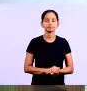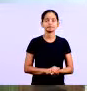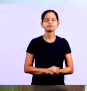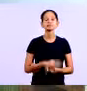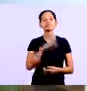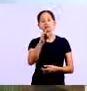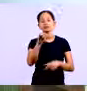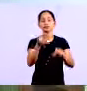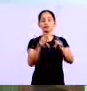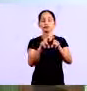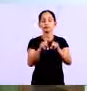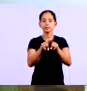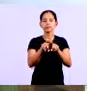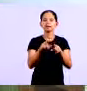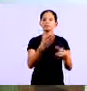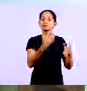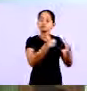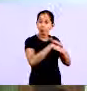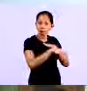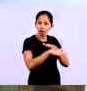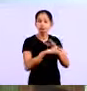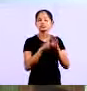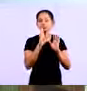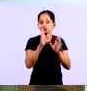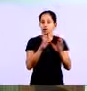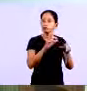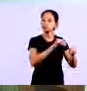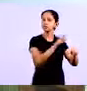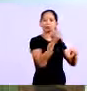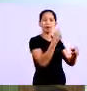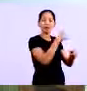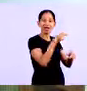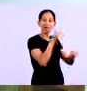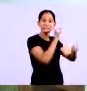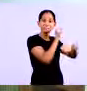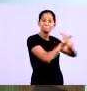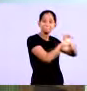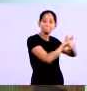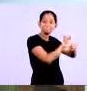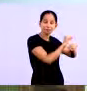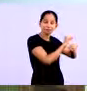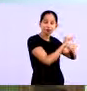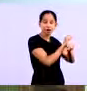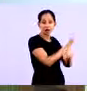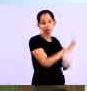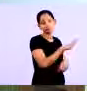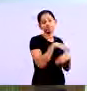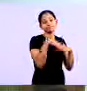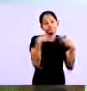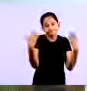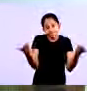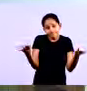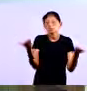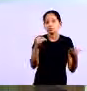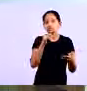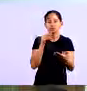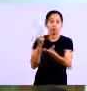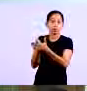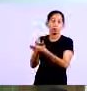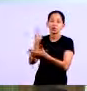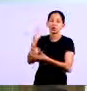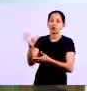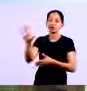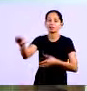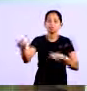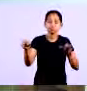esse estoque ali é dinheiro que você está deixando de girar esse dinheiro poderia estar sendo utilizado ou aplicado ou colocado em uma aplicação financeira